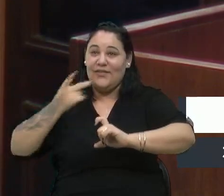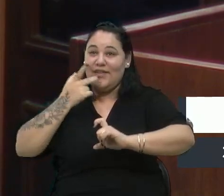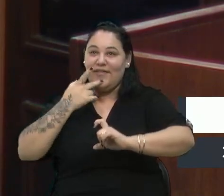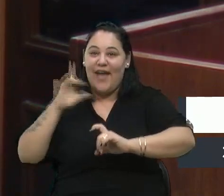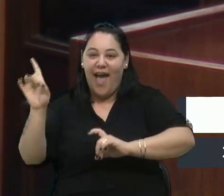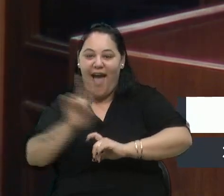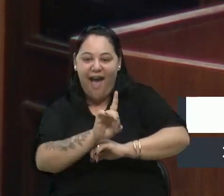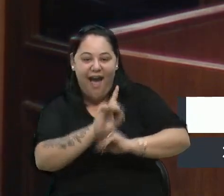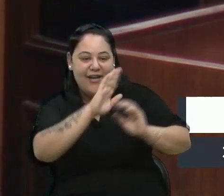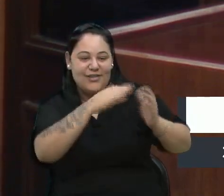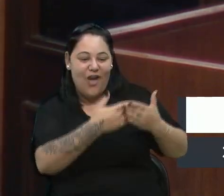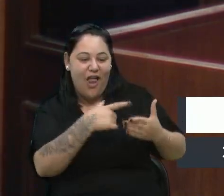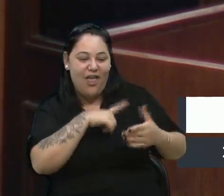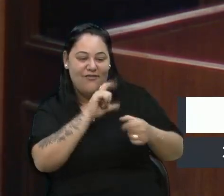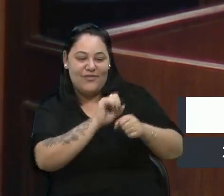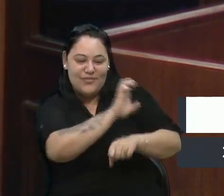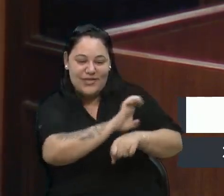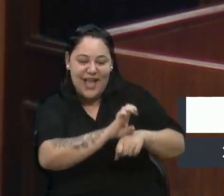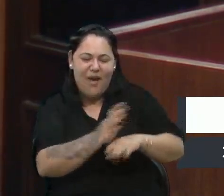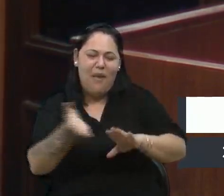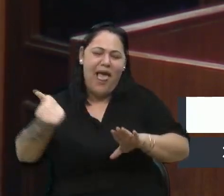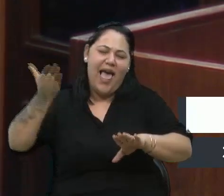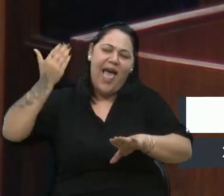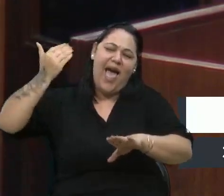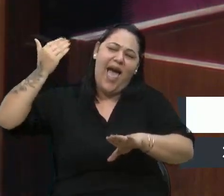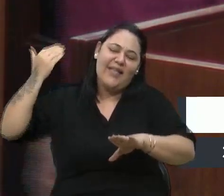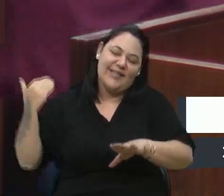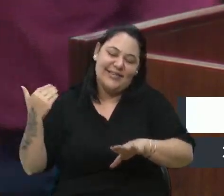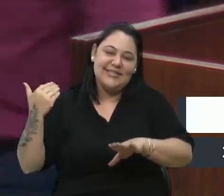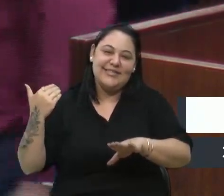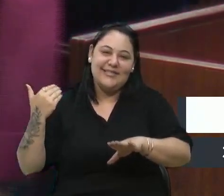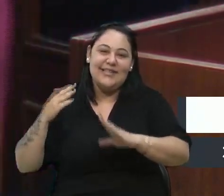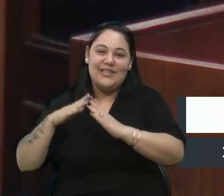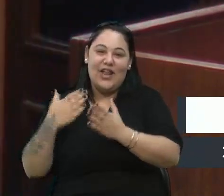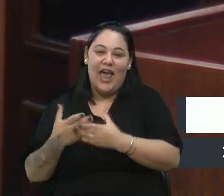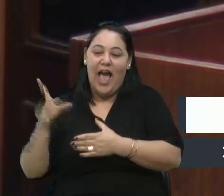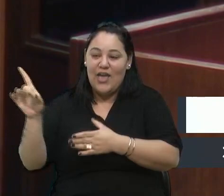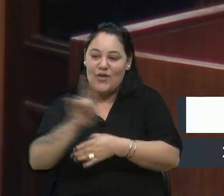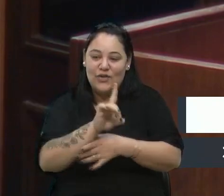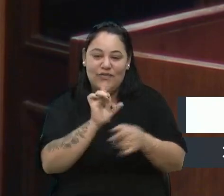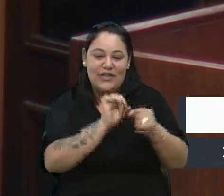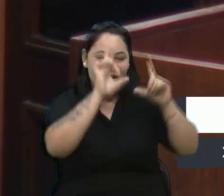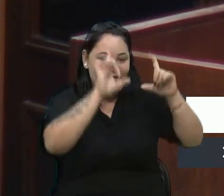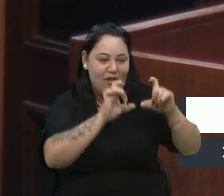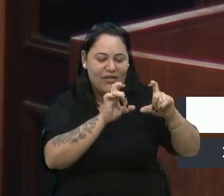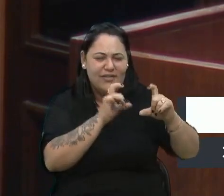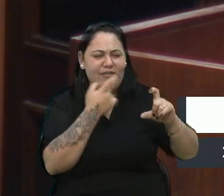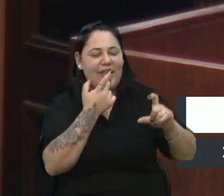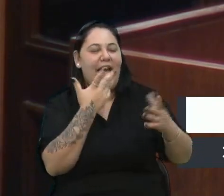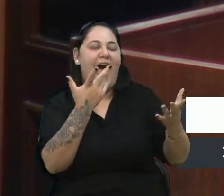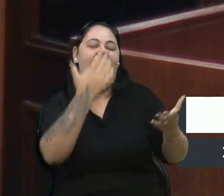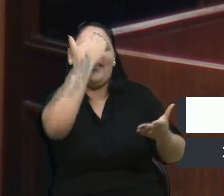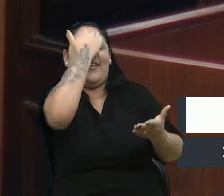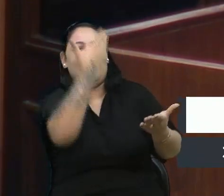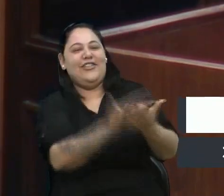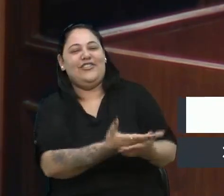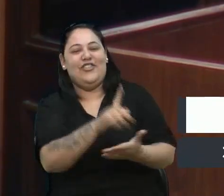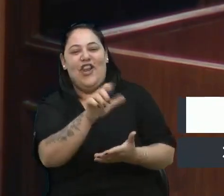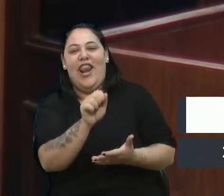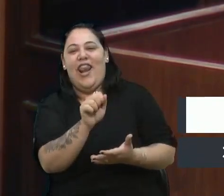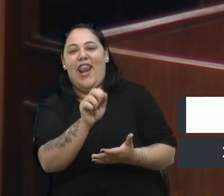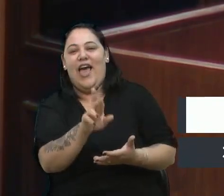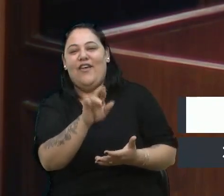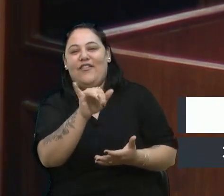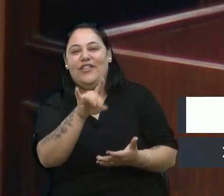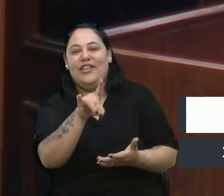Antunes? Olha, fiz o meu estágio, quando eu fiz o magistério, foi lá no Luiz Antunes. Aí vem o outro para fazer a foto, eu disse, não é possível, tu é do Laurinho do Fórmulo?